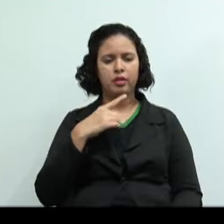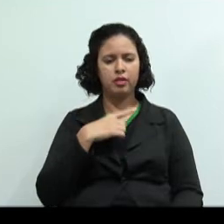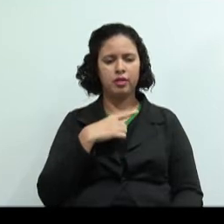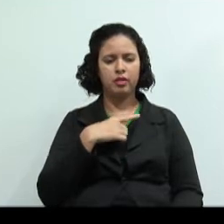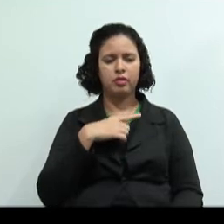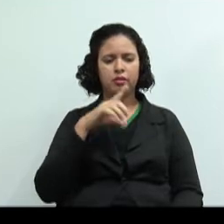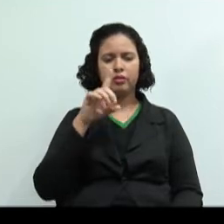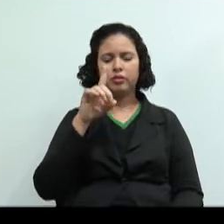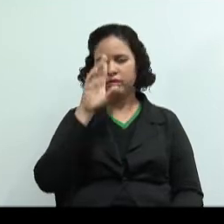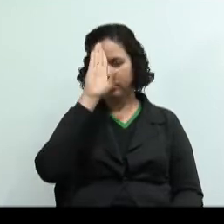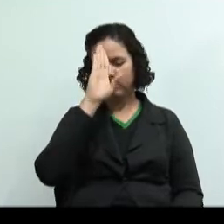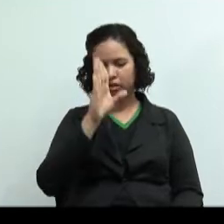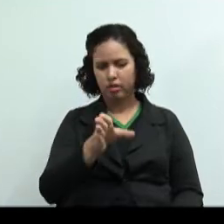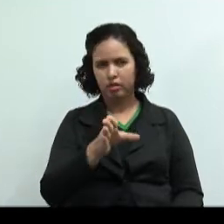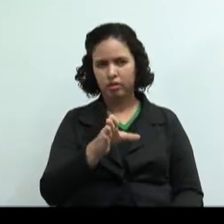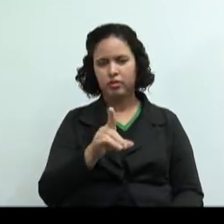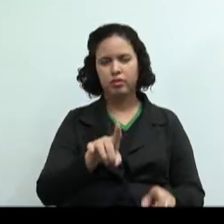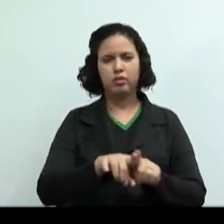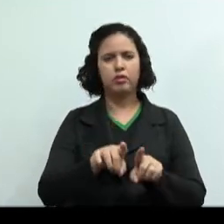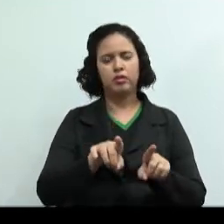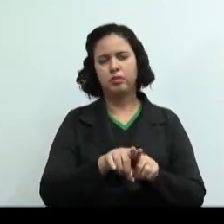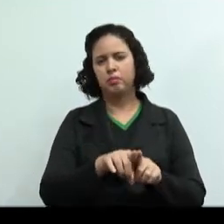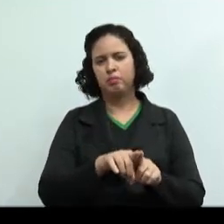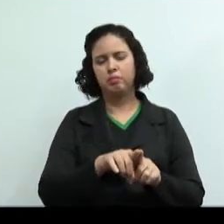diretos e indiretos.